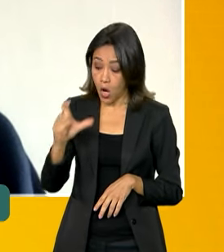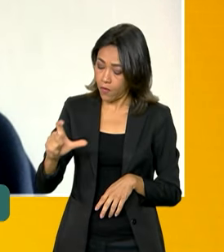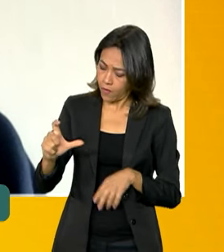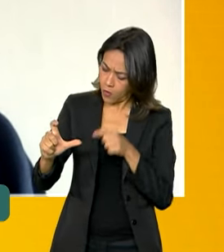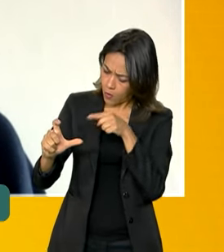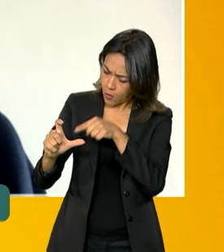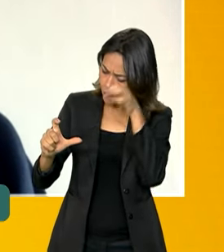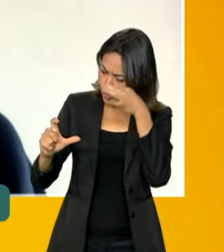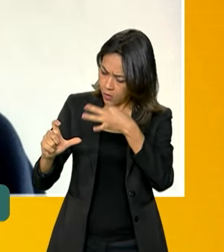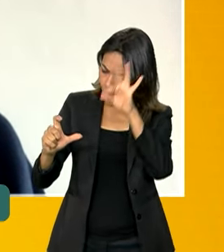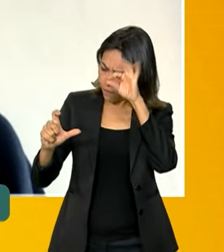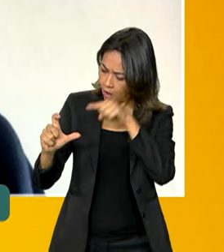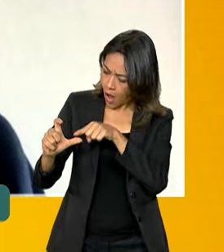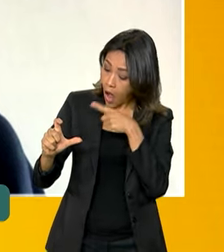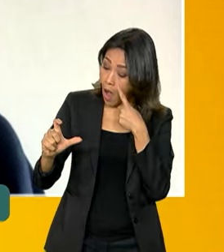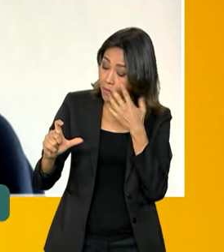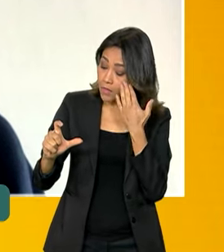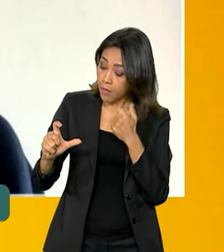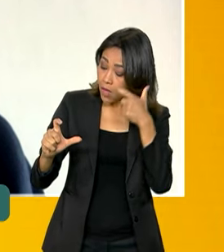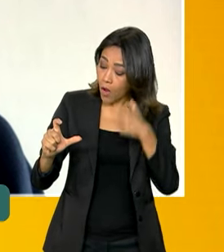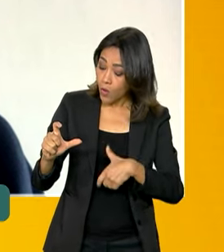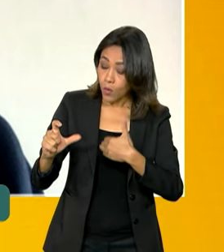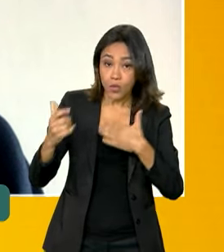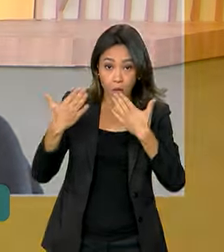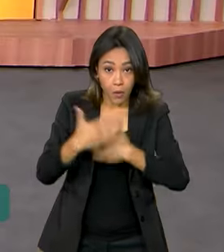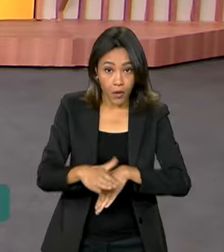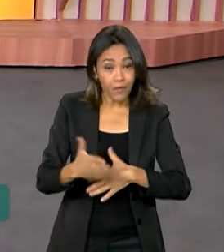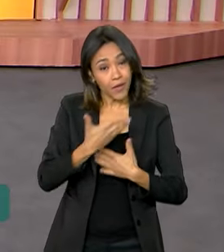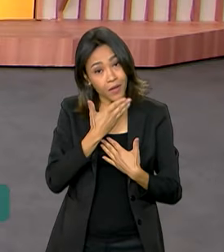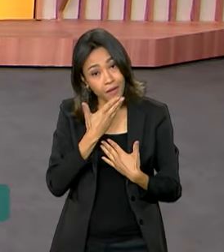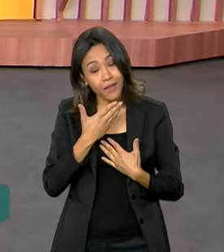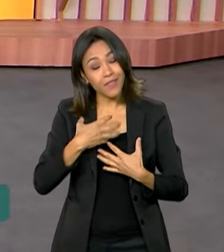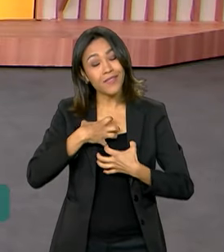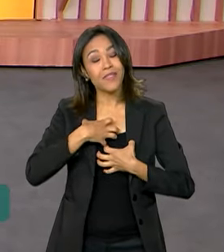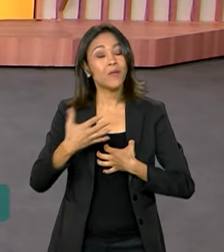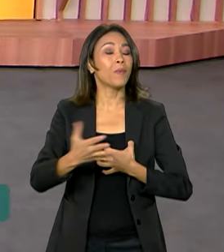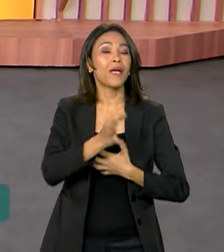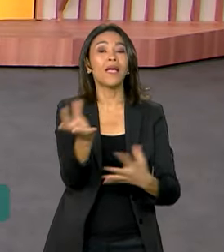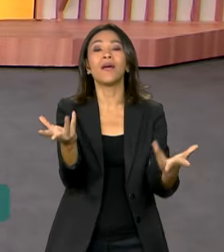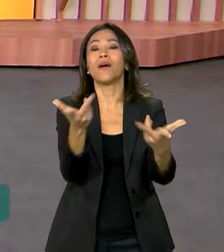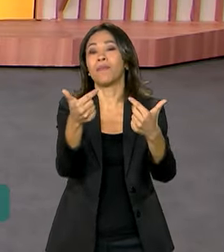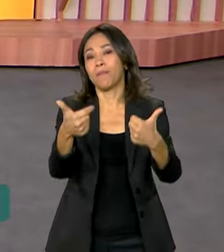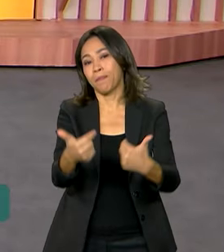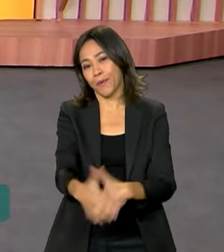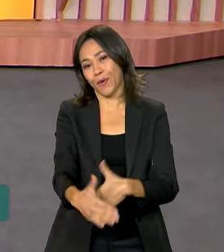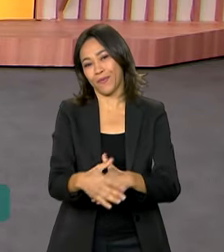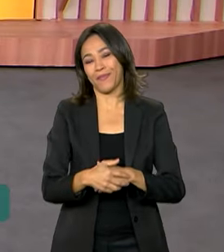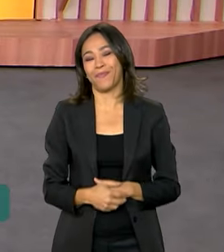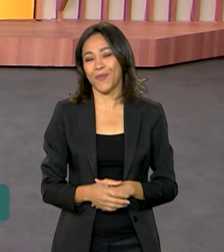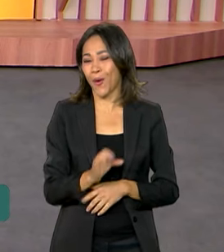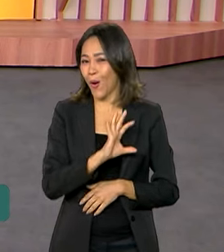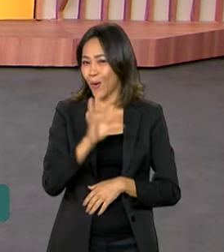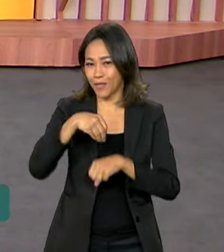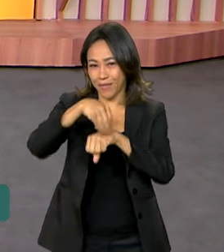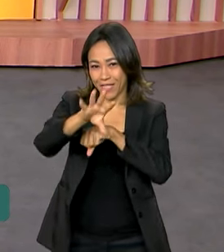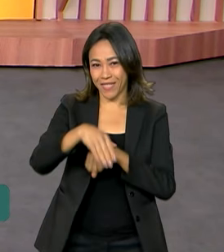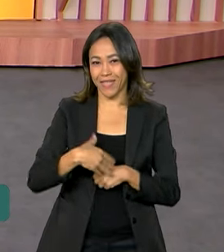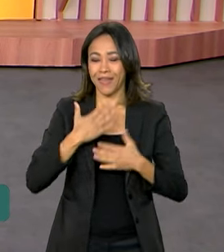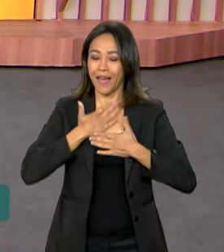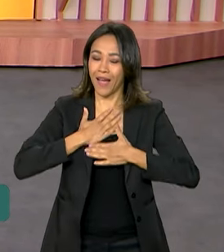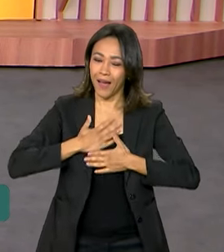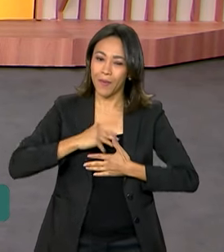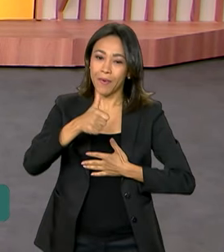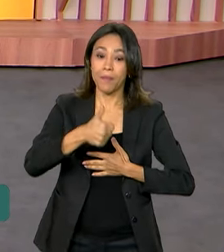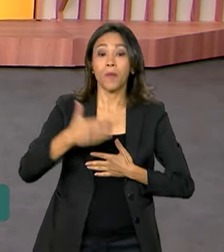correria e na hora da prova ele poder fazer o seu melhor. Excelente dica, levar a calma. Obrigada, Alexandre Retamar,